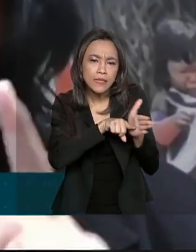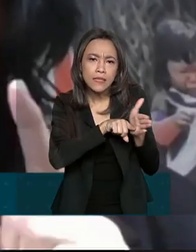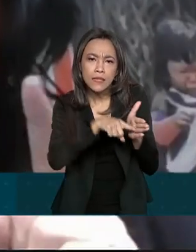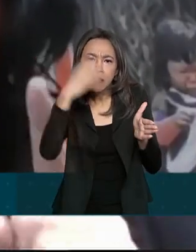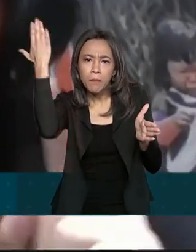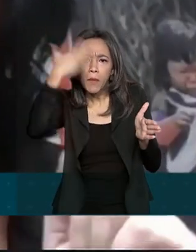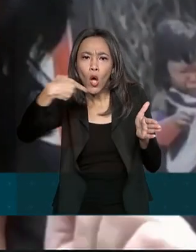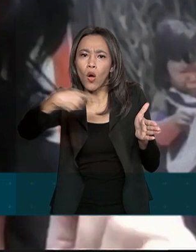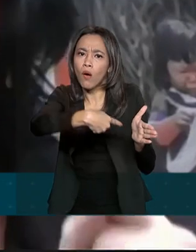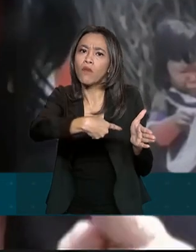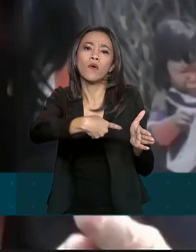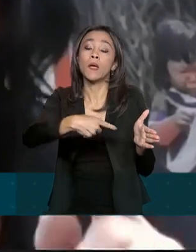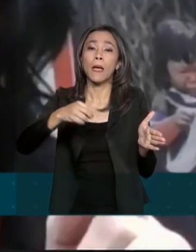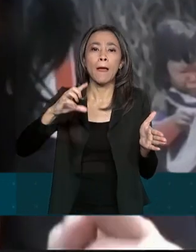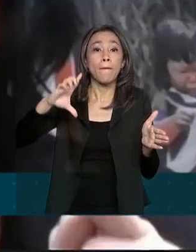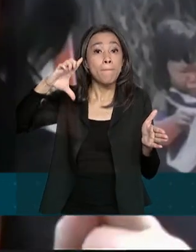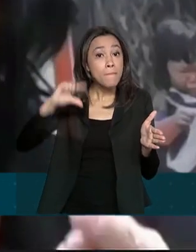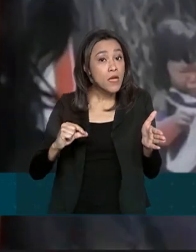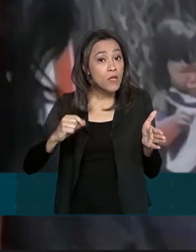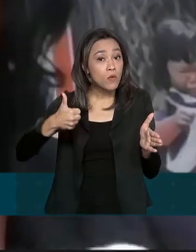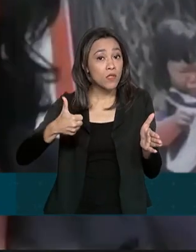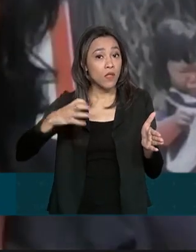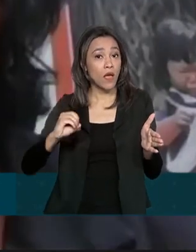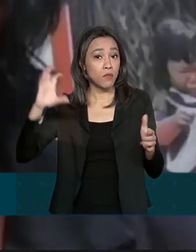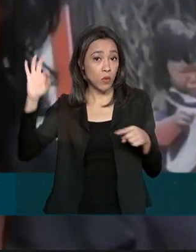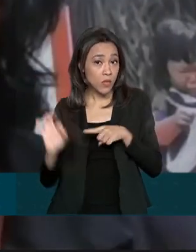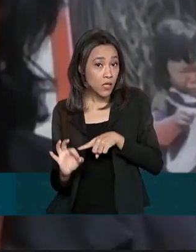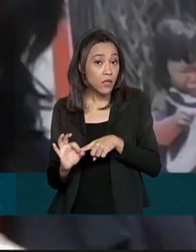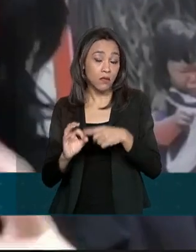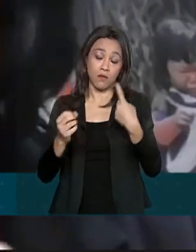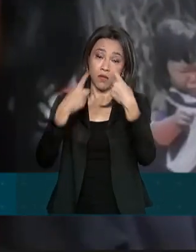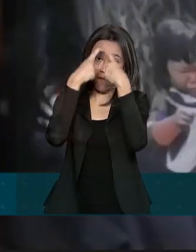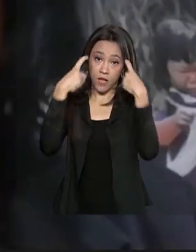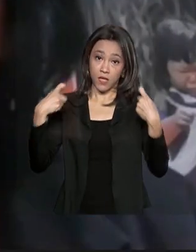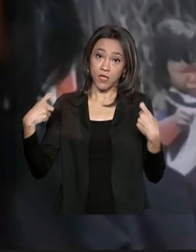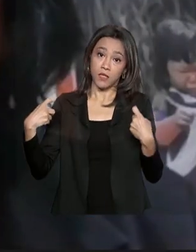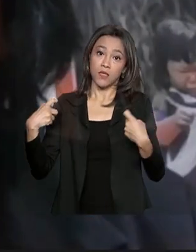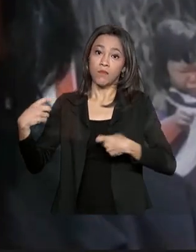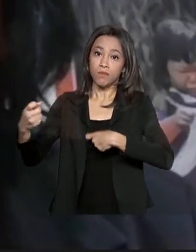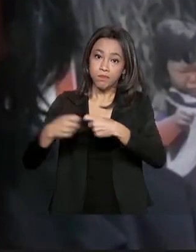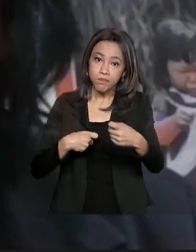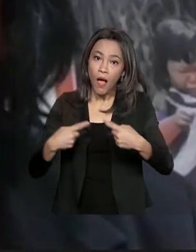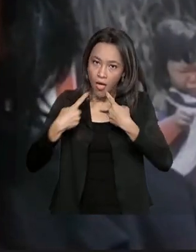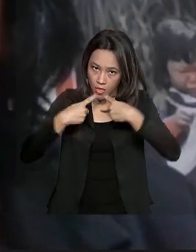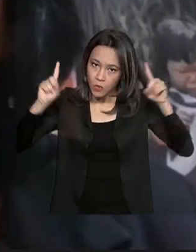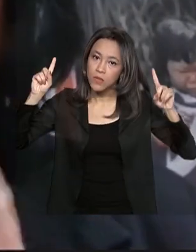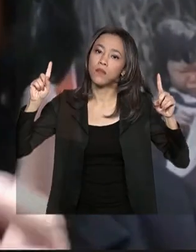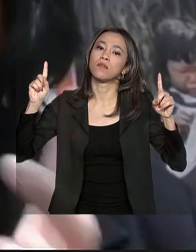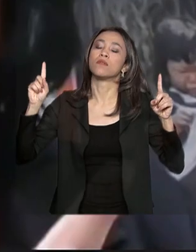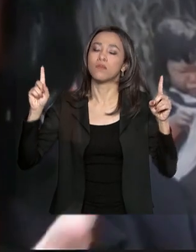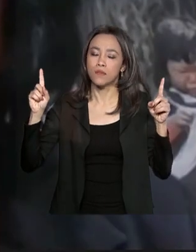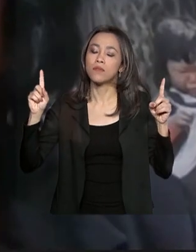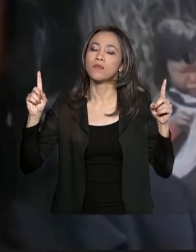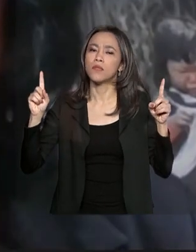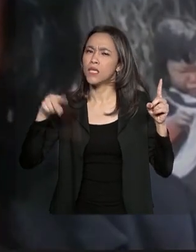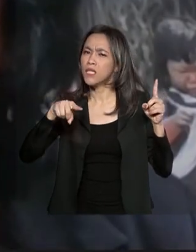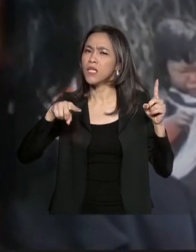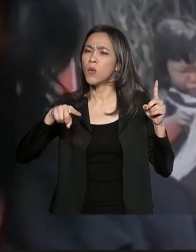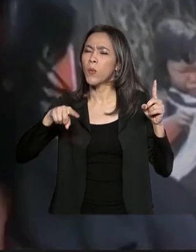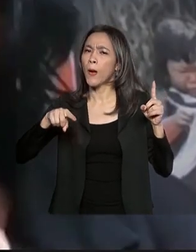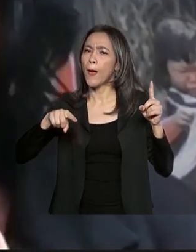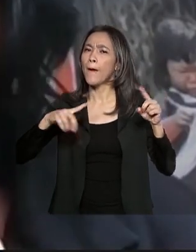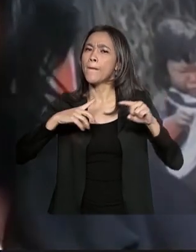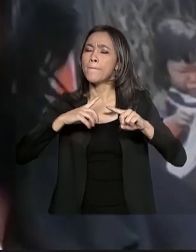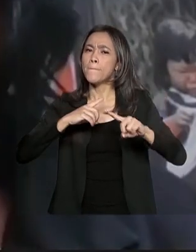menos de 10% da violência sexual no Brasil é denunciada. Então, multiplique aí